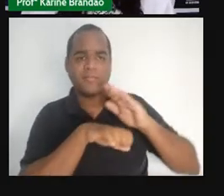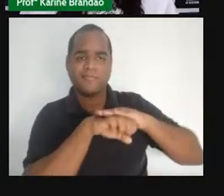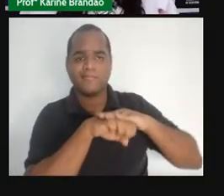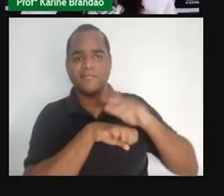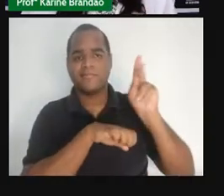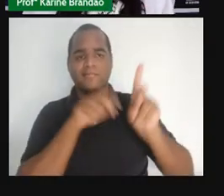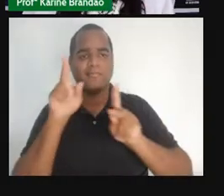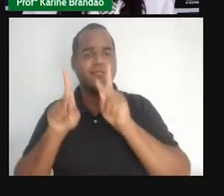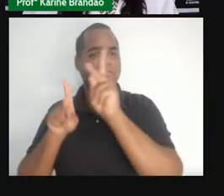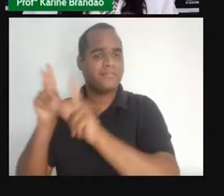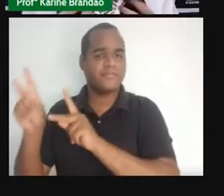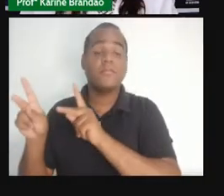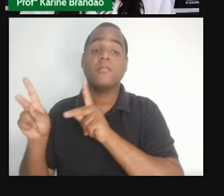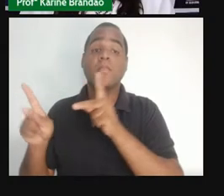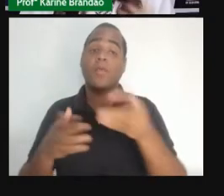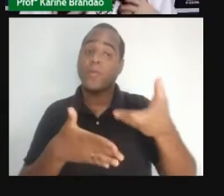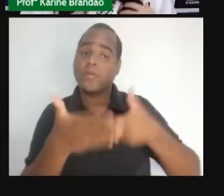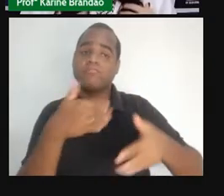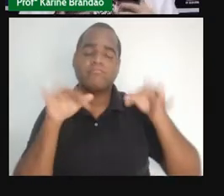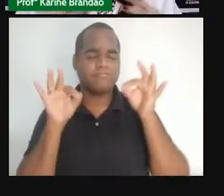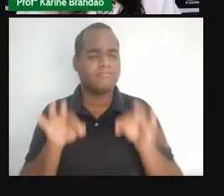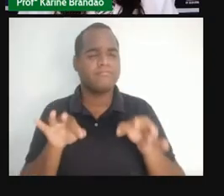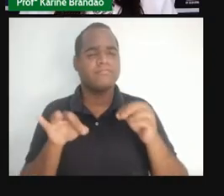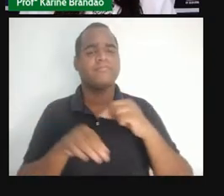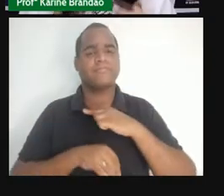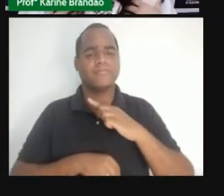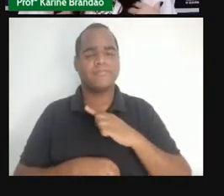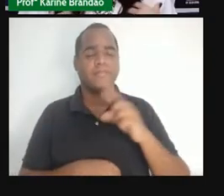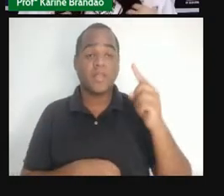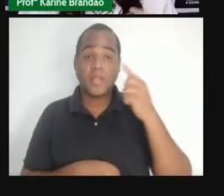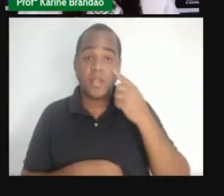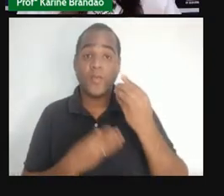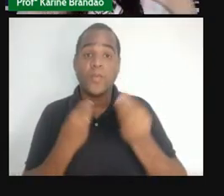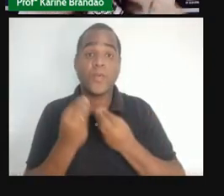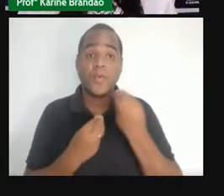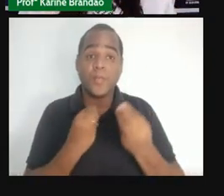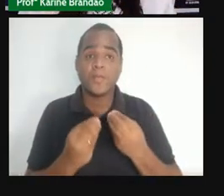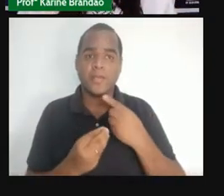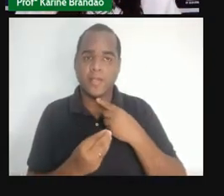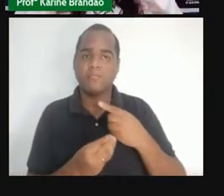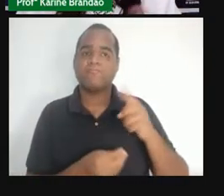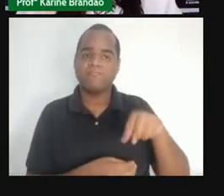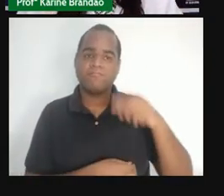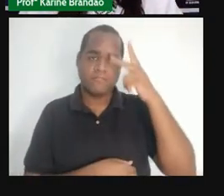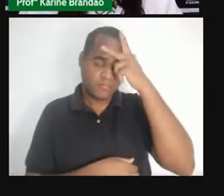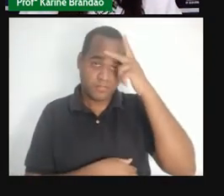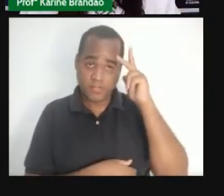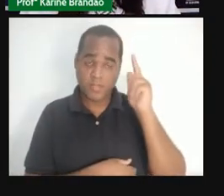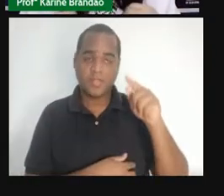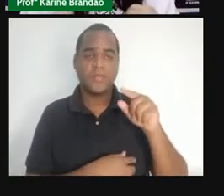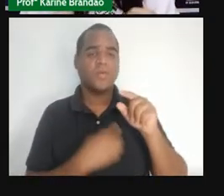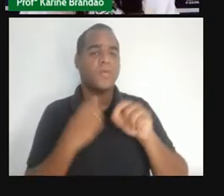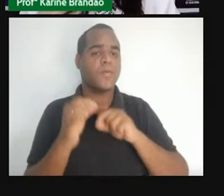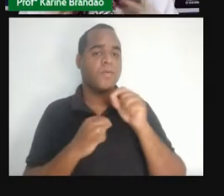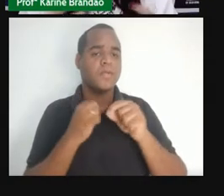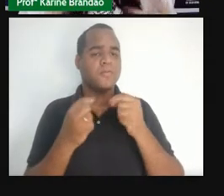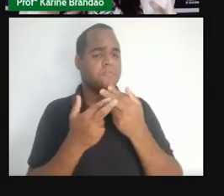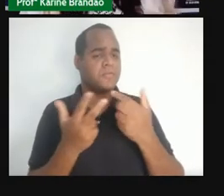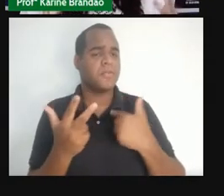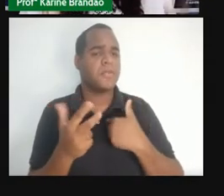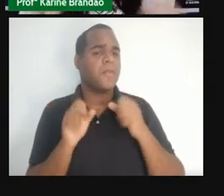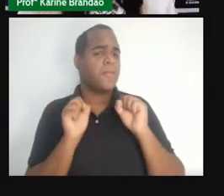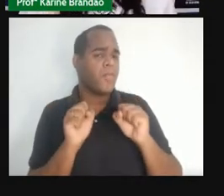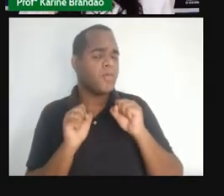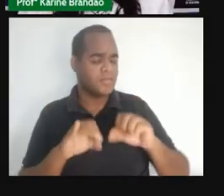a gente faz isso? Porque nesse cuidado eu tenho a certeza de que eu não vou, né? Enquanto cliente, eu não vou estar podendo